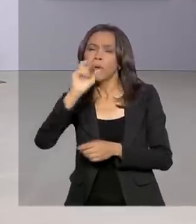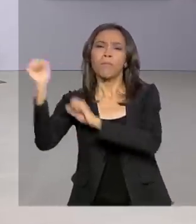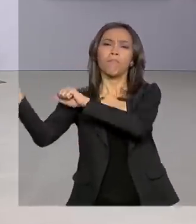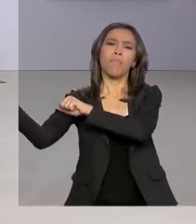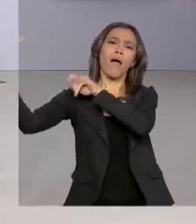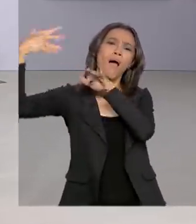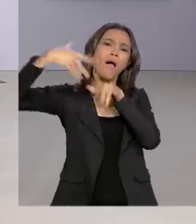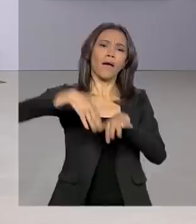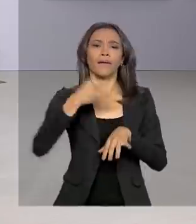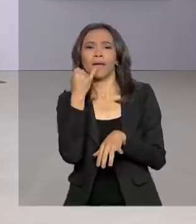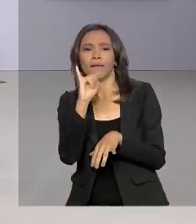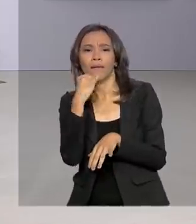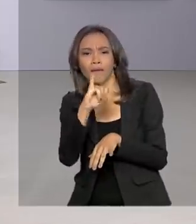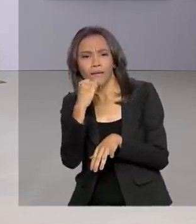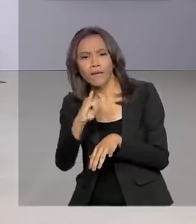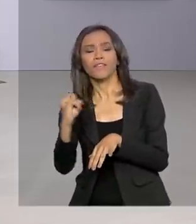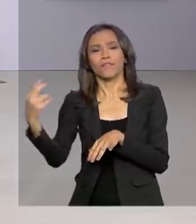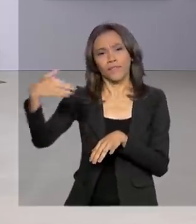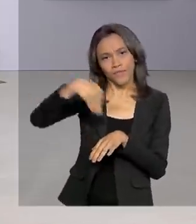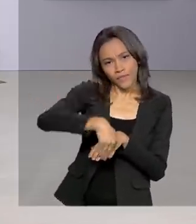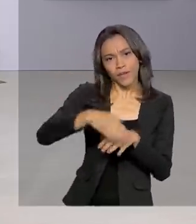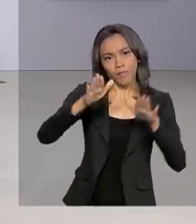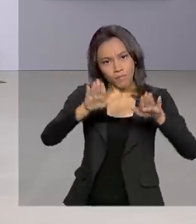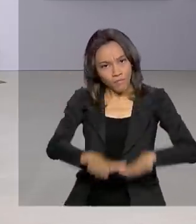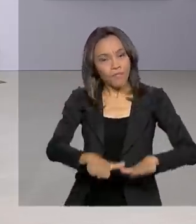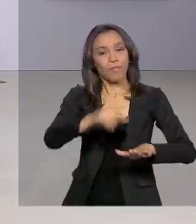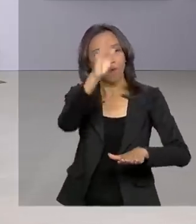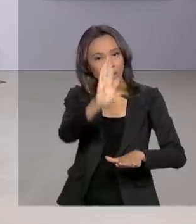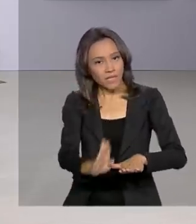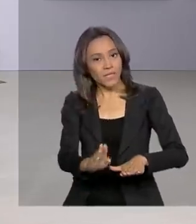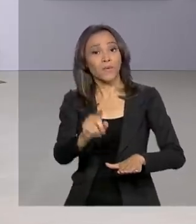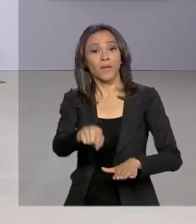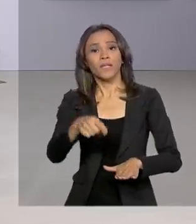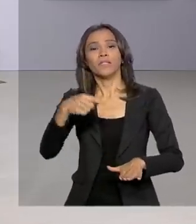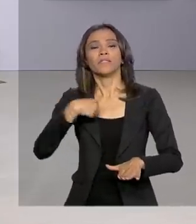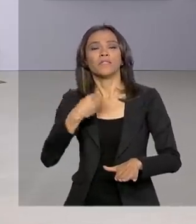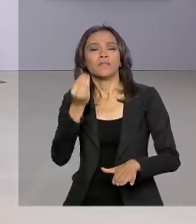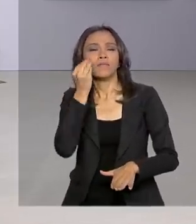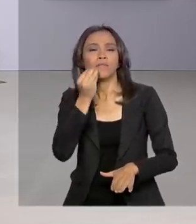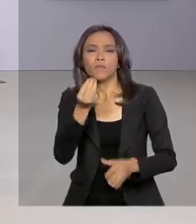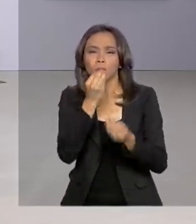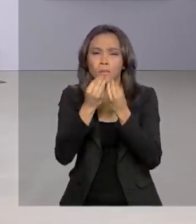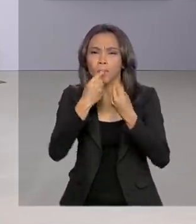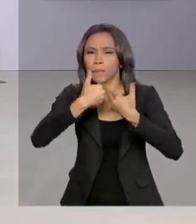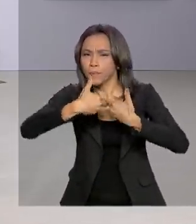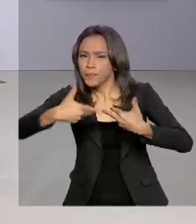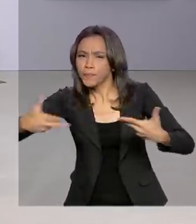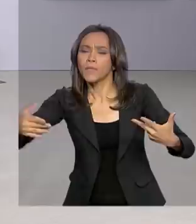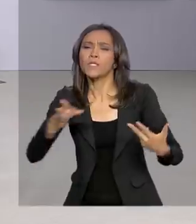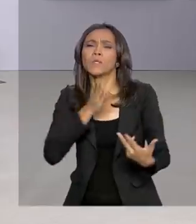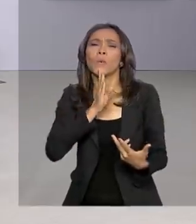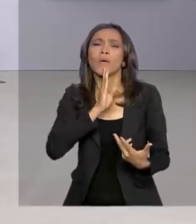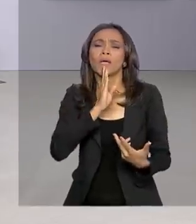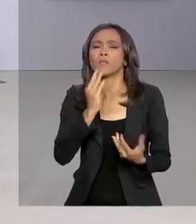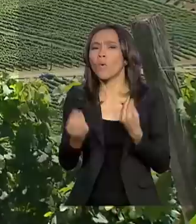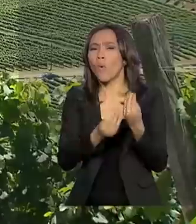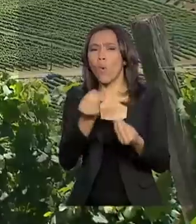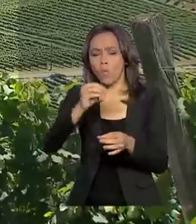Tradições e encantos que atraem turistas. Além da degustação, eles conhecem todo o processo de produção da uva.